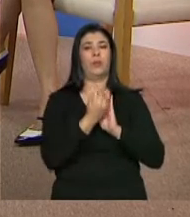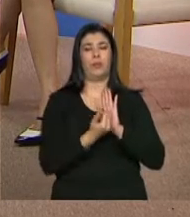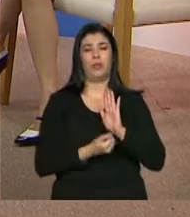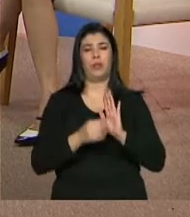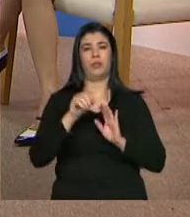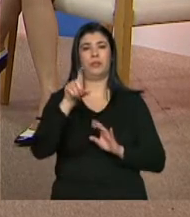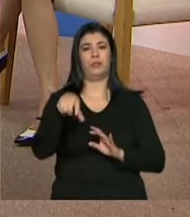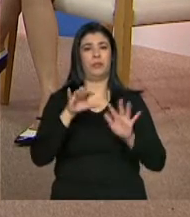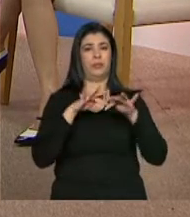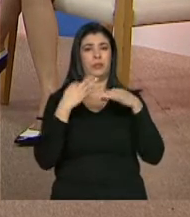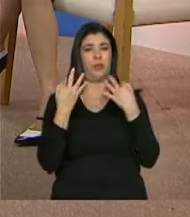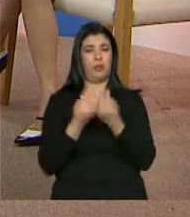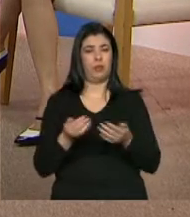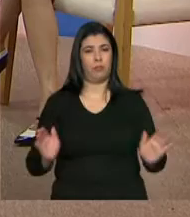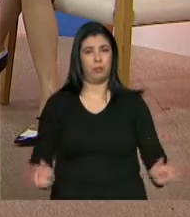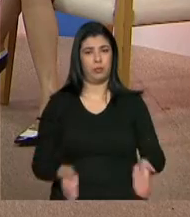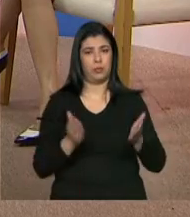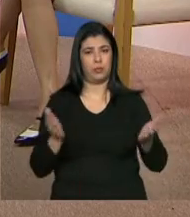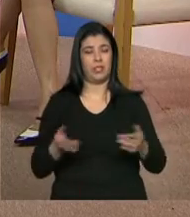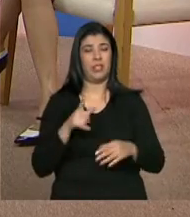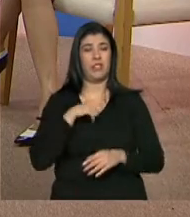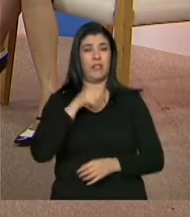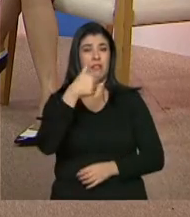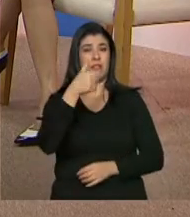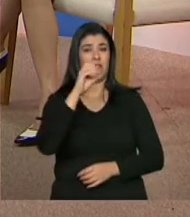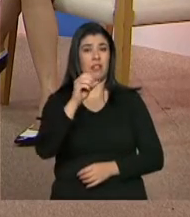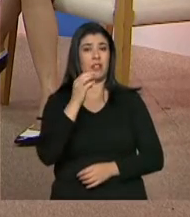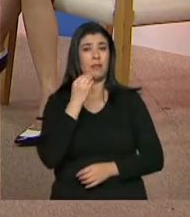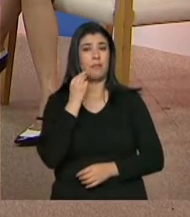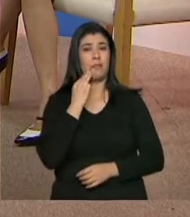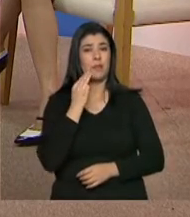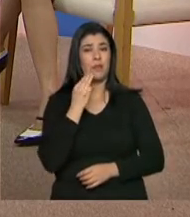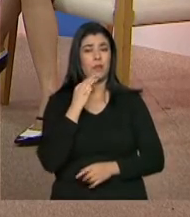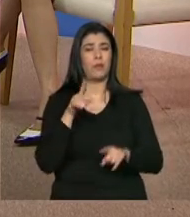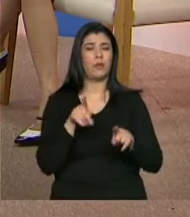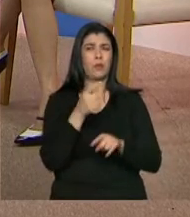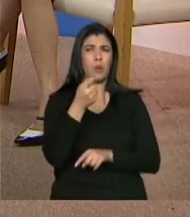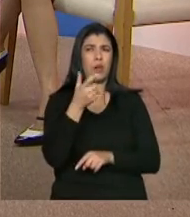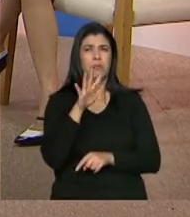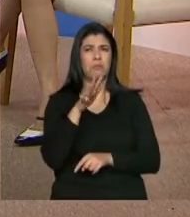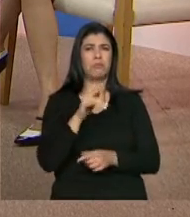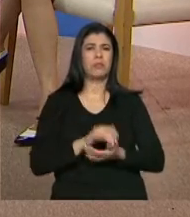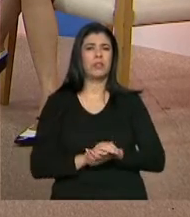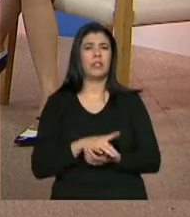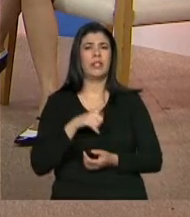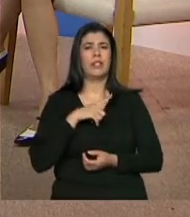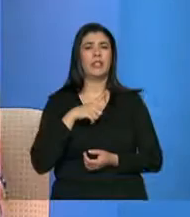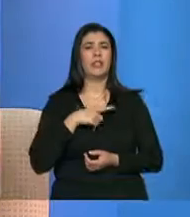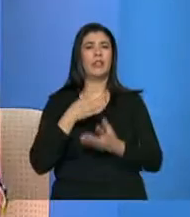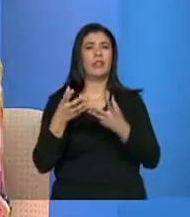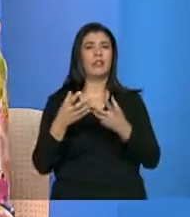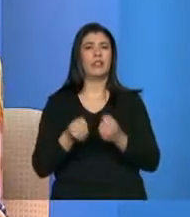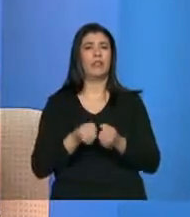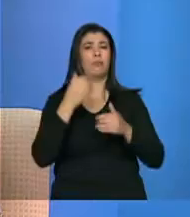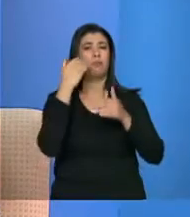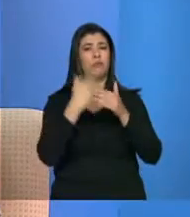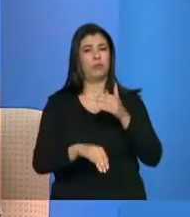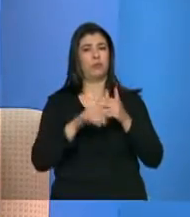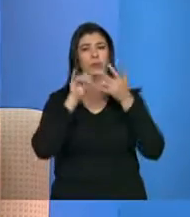estão com esse incentivo à atualização. Tem mais 10 milhões de famílias que são da tarifa, quase 10, da tarifa social de energia elétrica, que